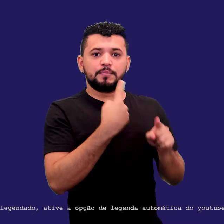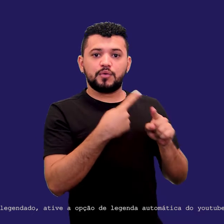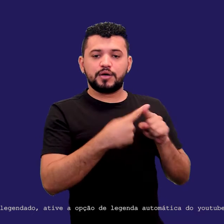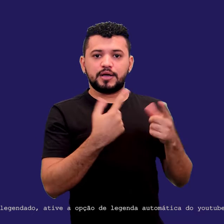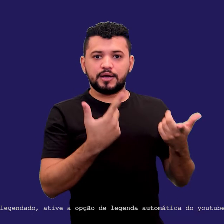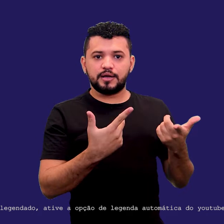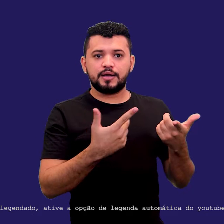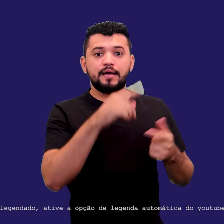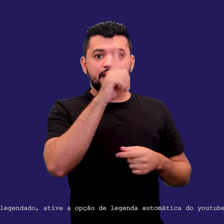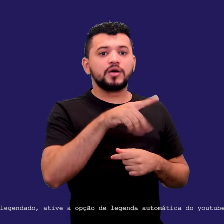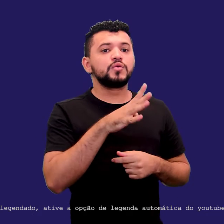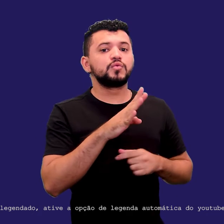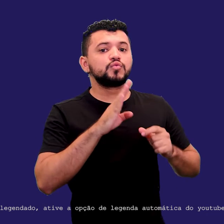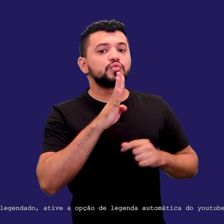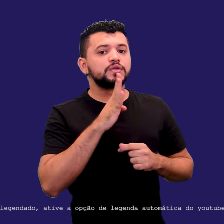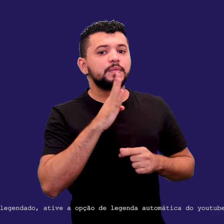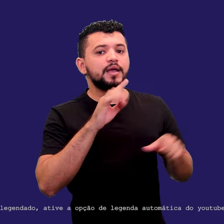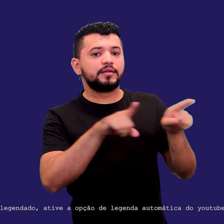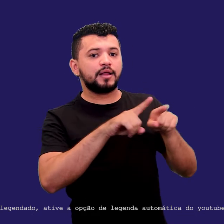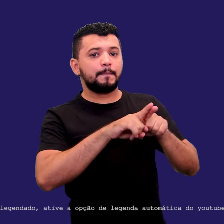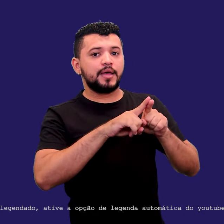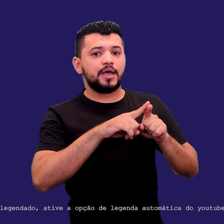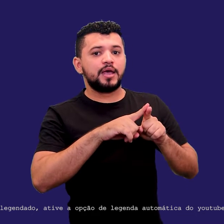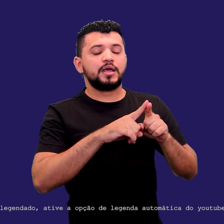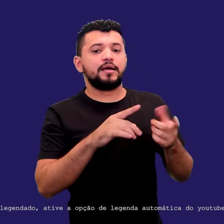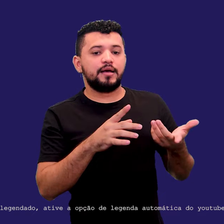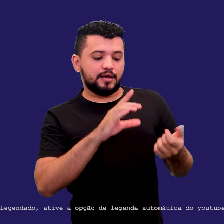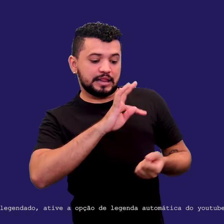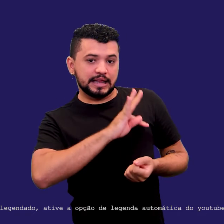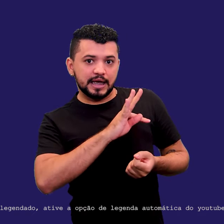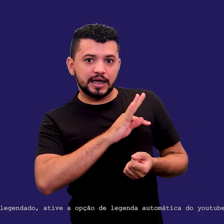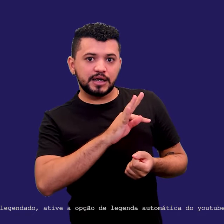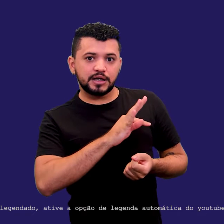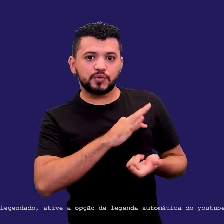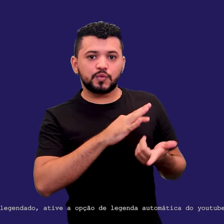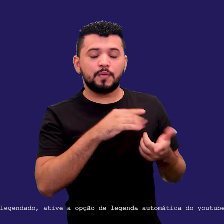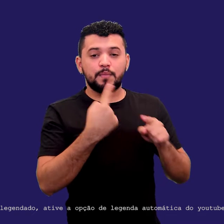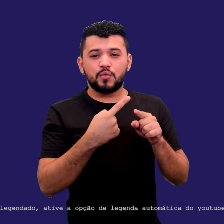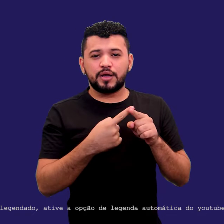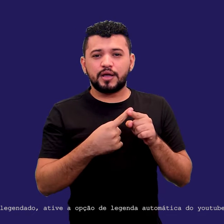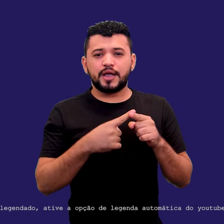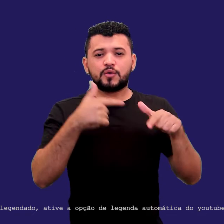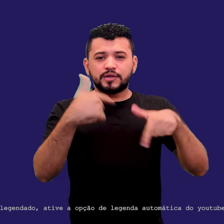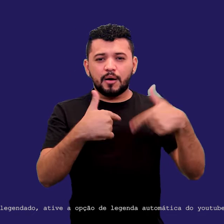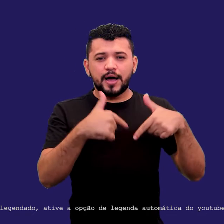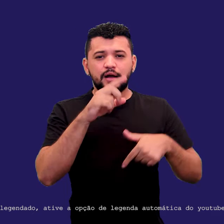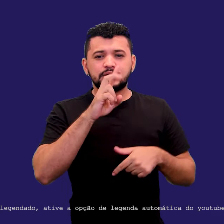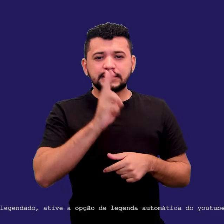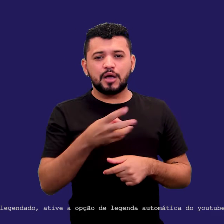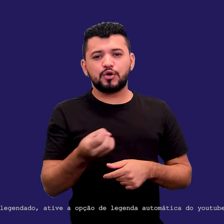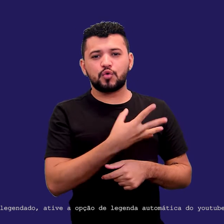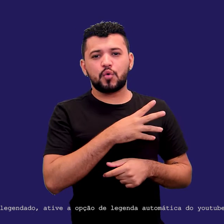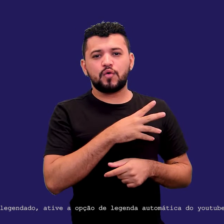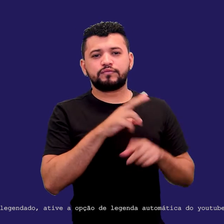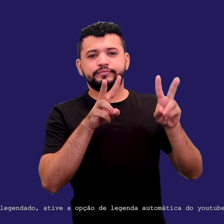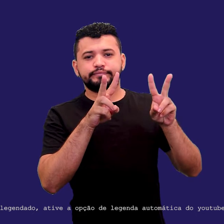competências técnicas, né? O mercado sempre vem com uma nova nomenclatura, né? Vem trazendo um modismo,